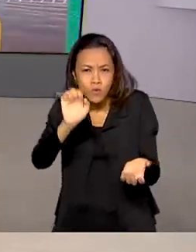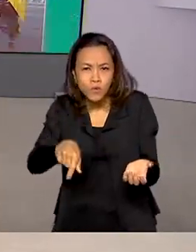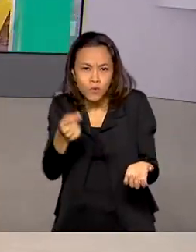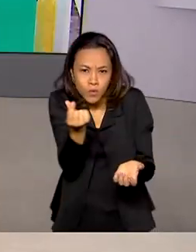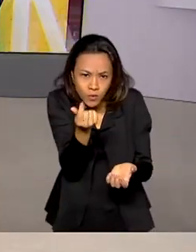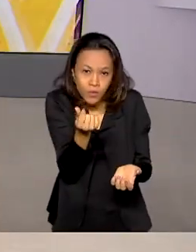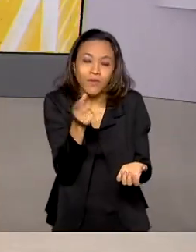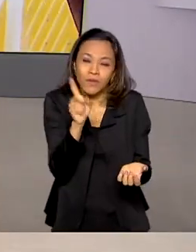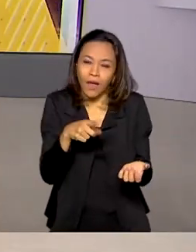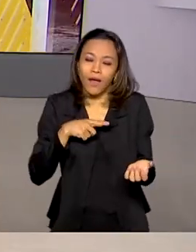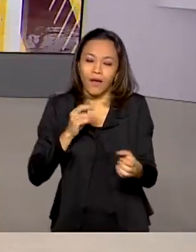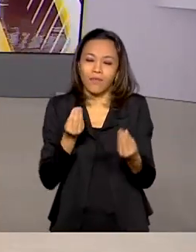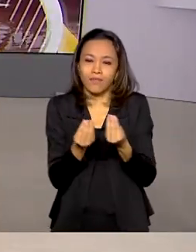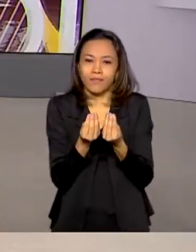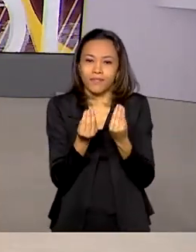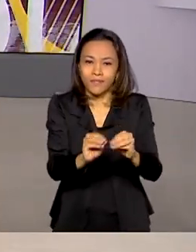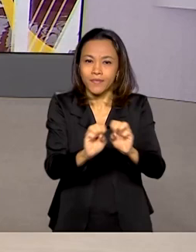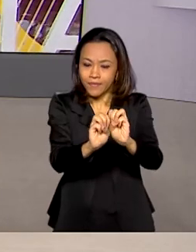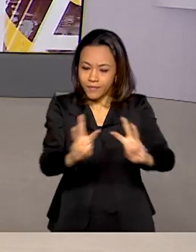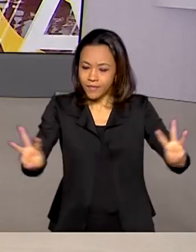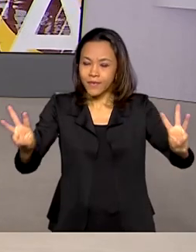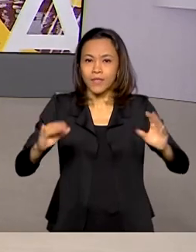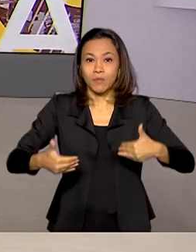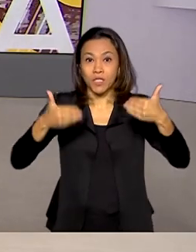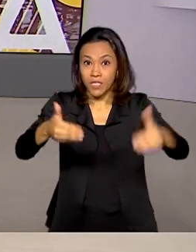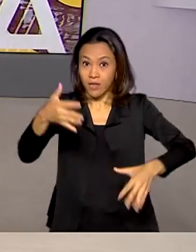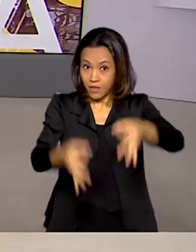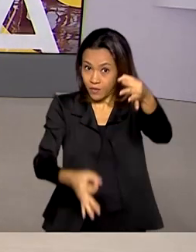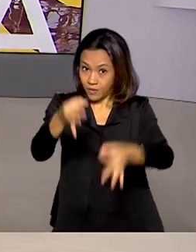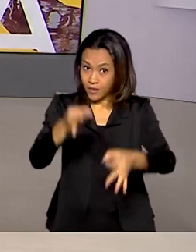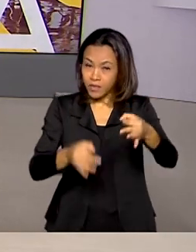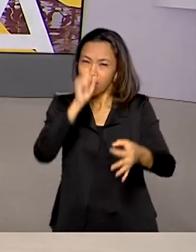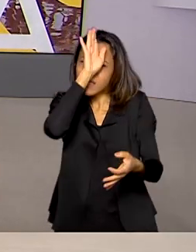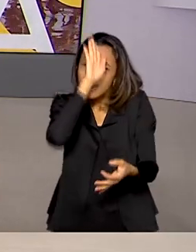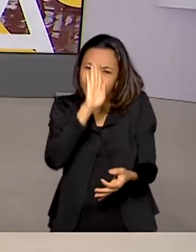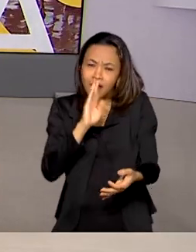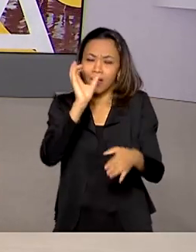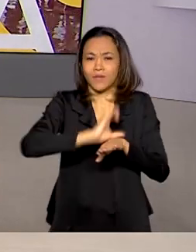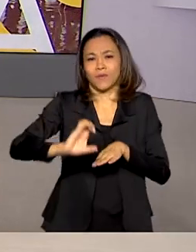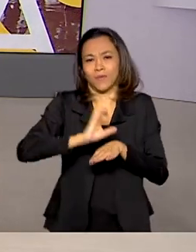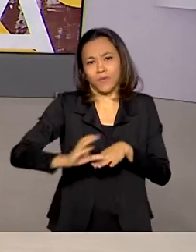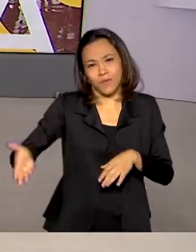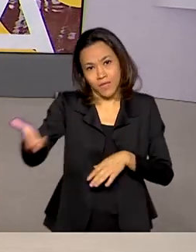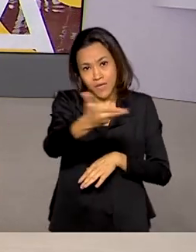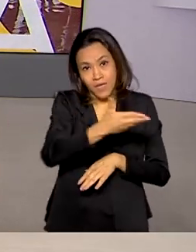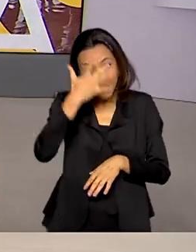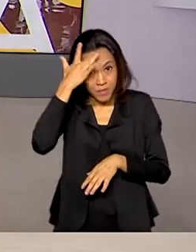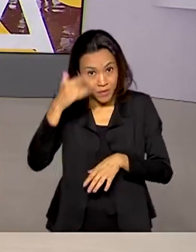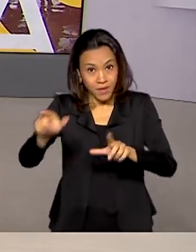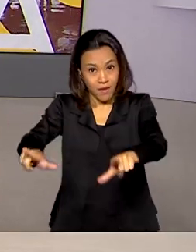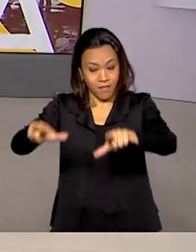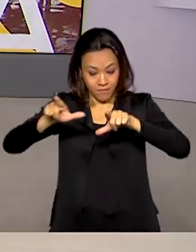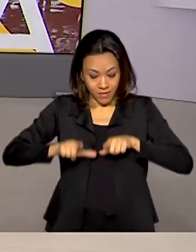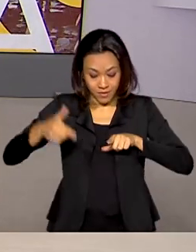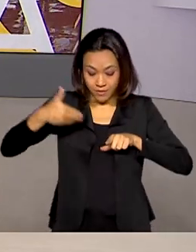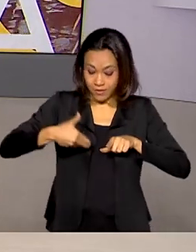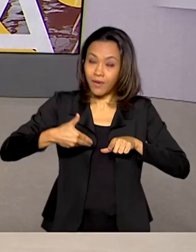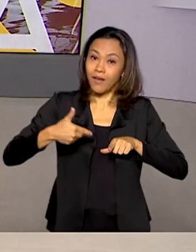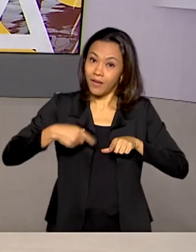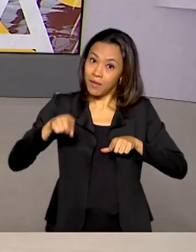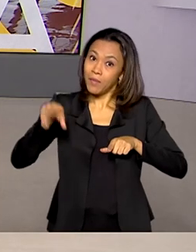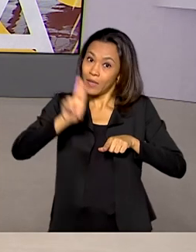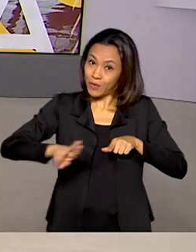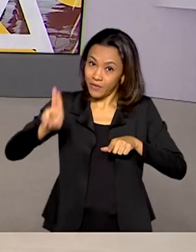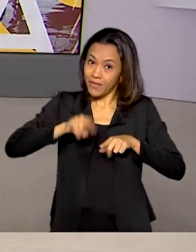site do Ministério da Justiça e Segurança Pública. Os cursos são de graça e os participantes recebem certificado de extensão pela